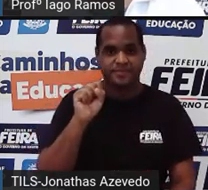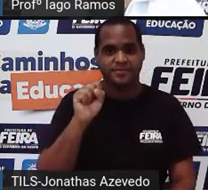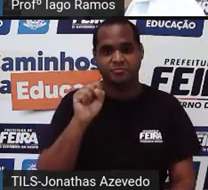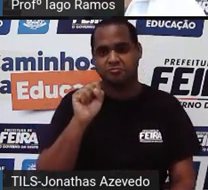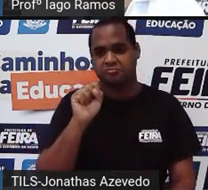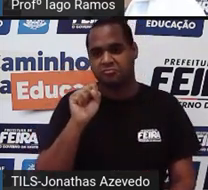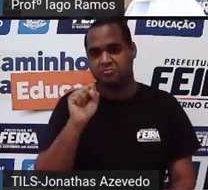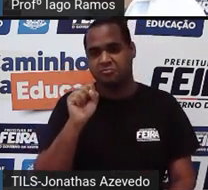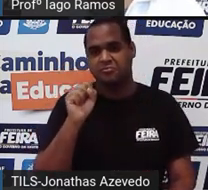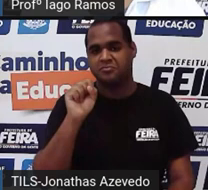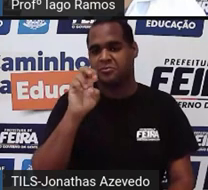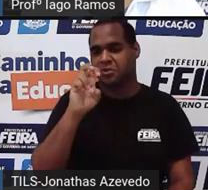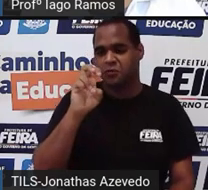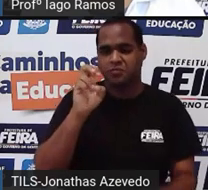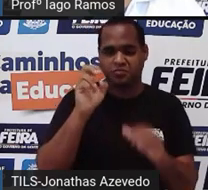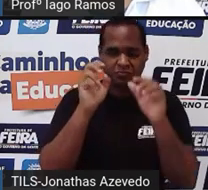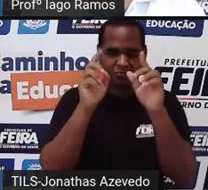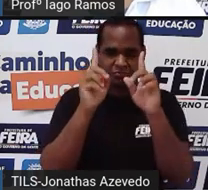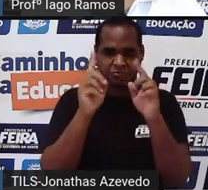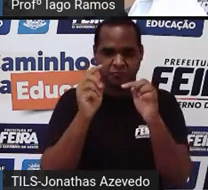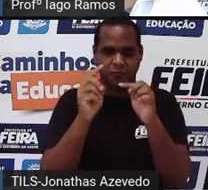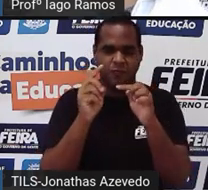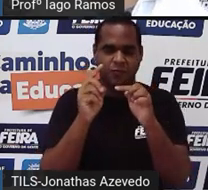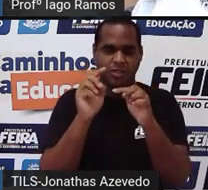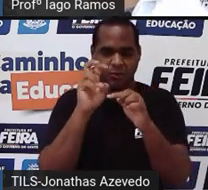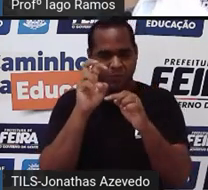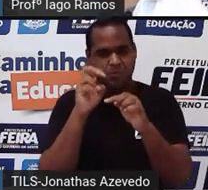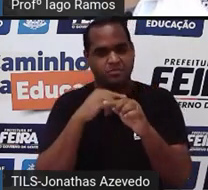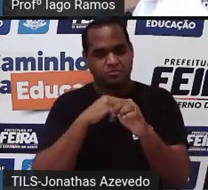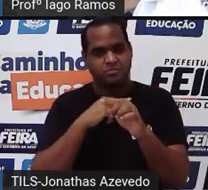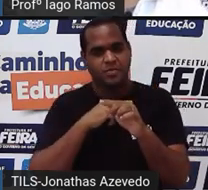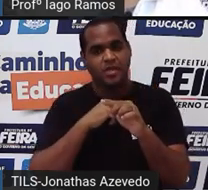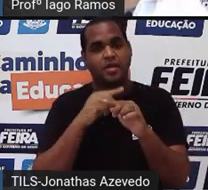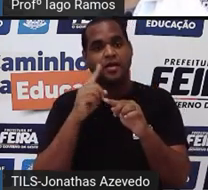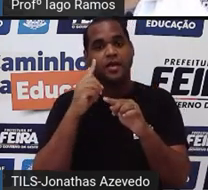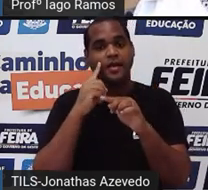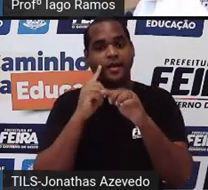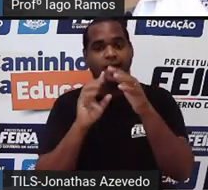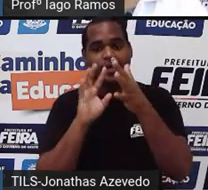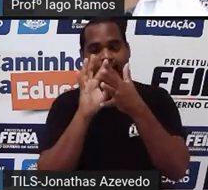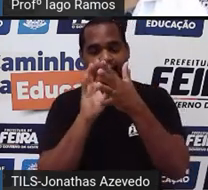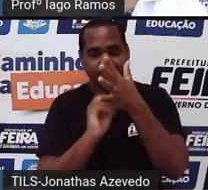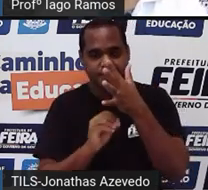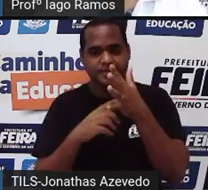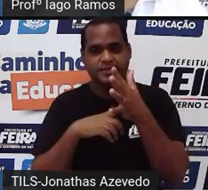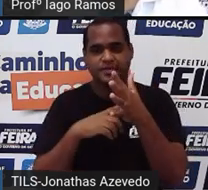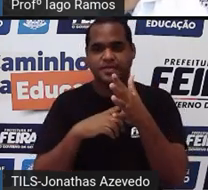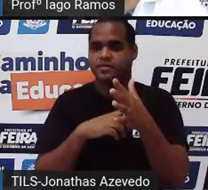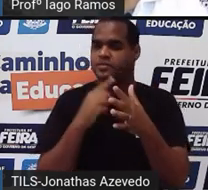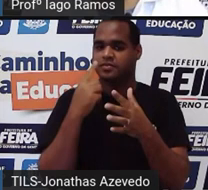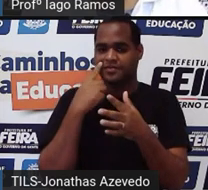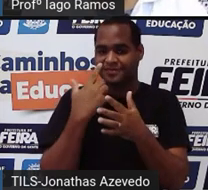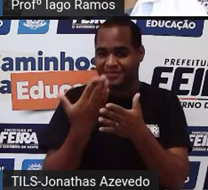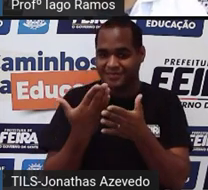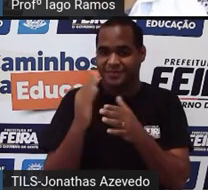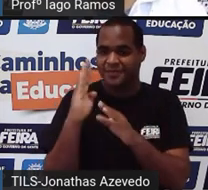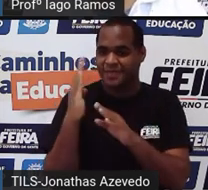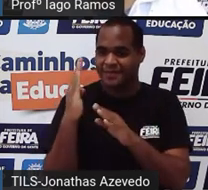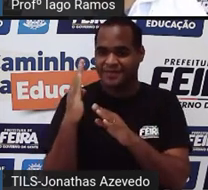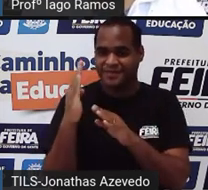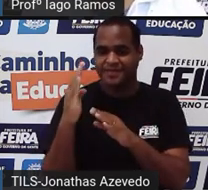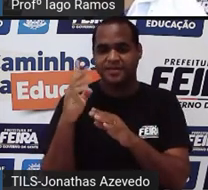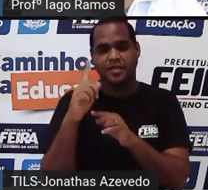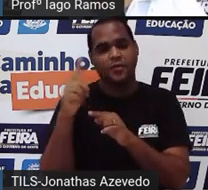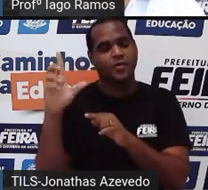distância ali de cinco quadradinhos a reflexão desse ponto V até o espelho também lá